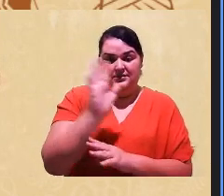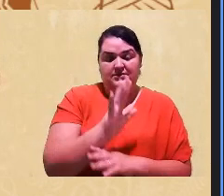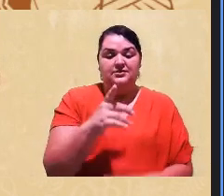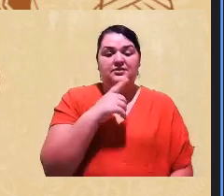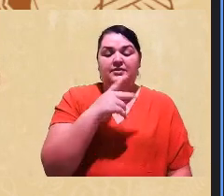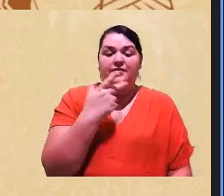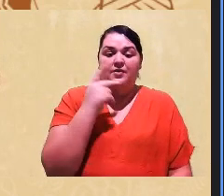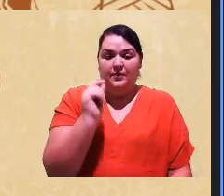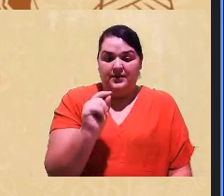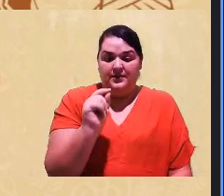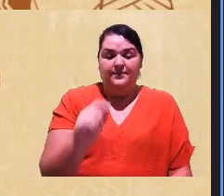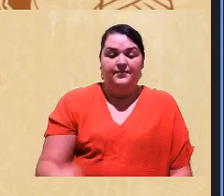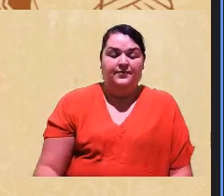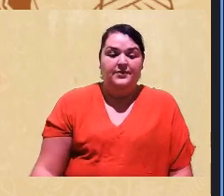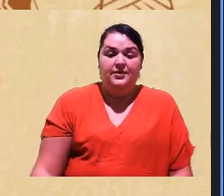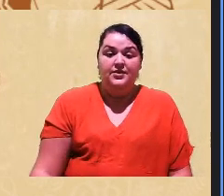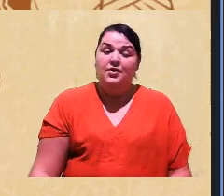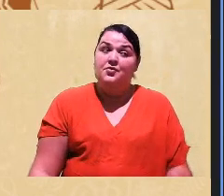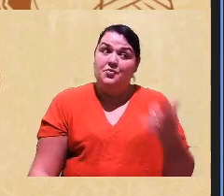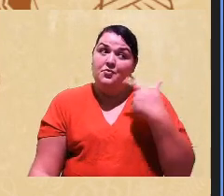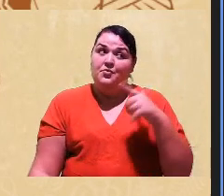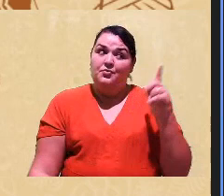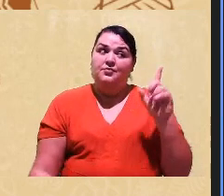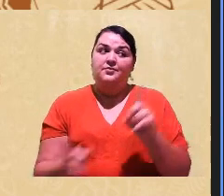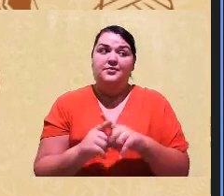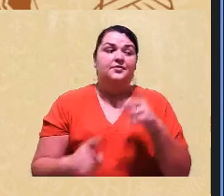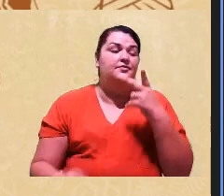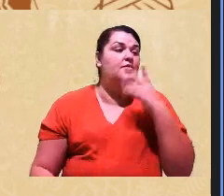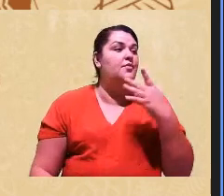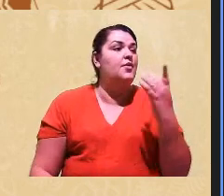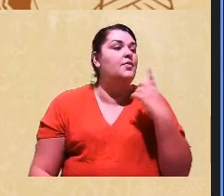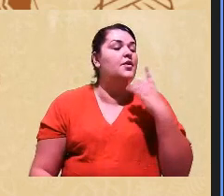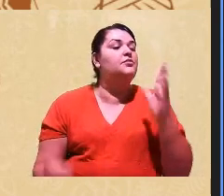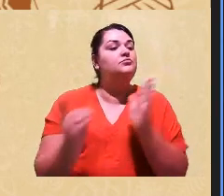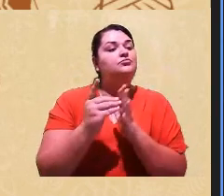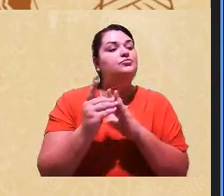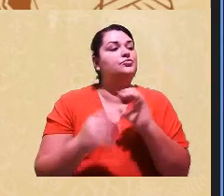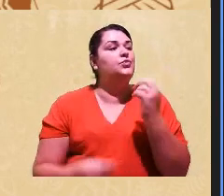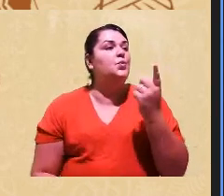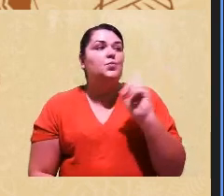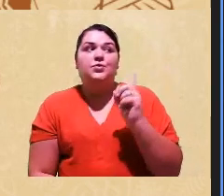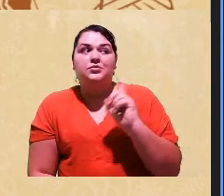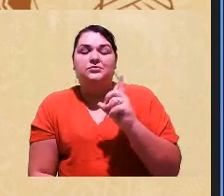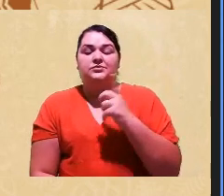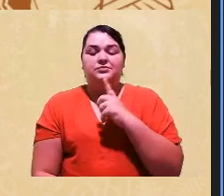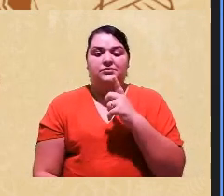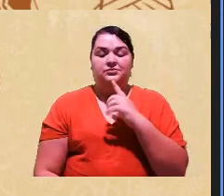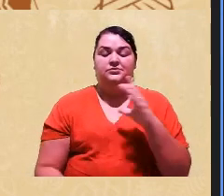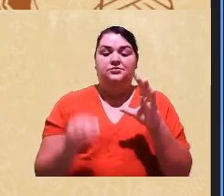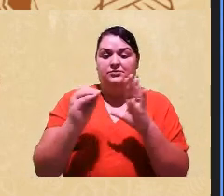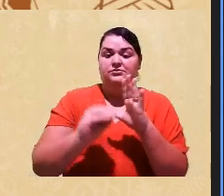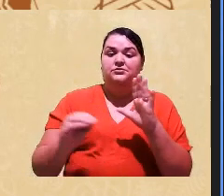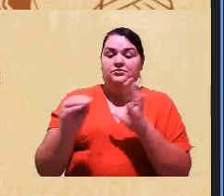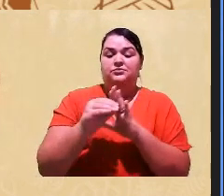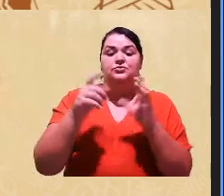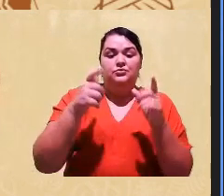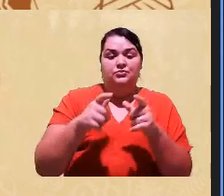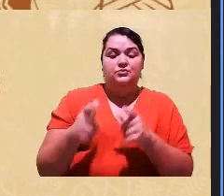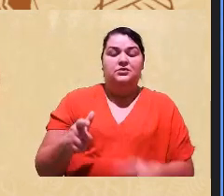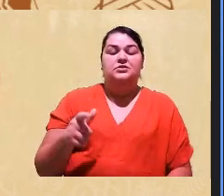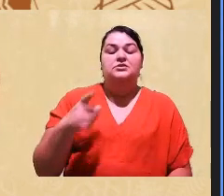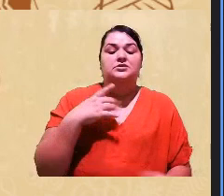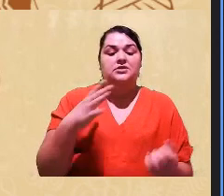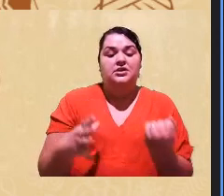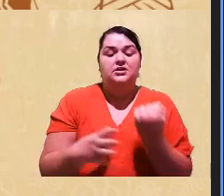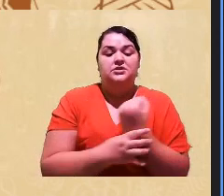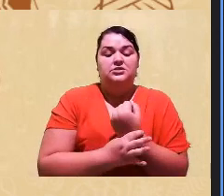ou ao outro dizer quem é indígena ou não. Cabem a essas instituições garantir